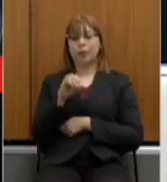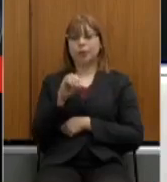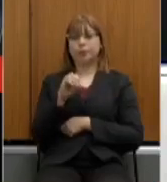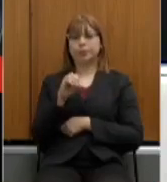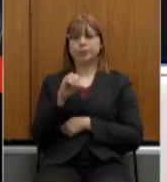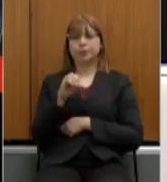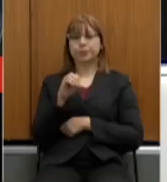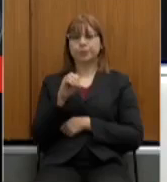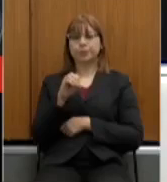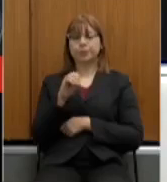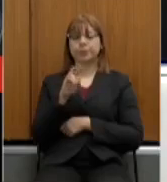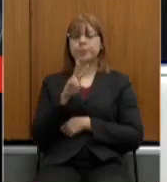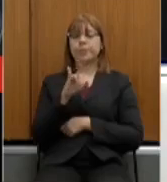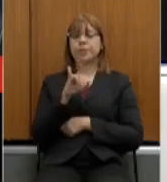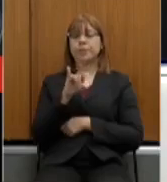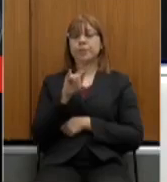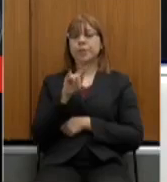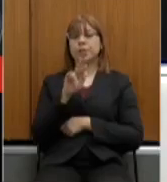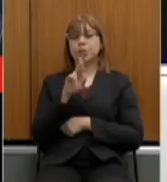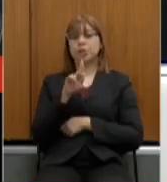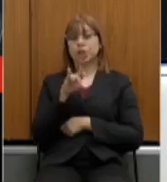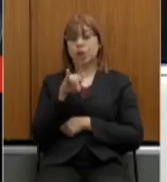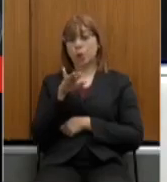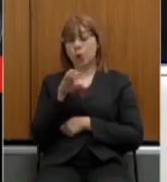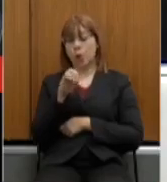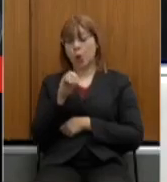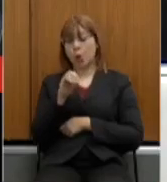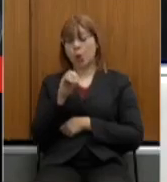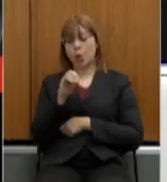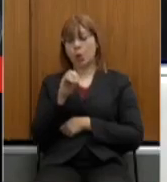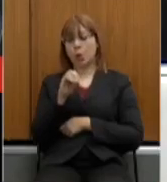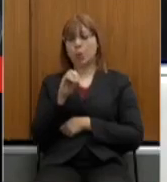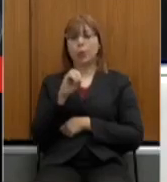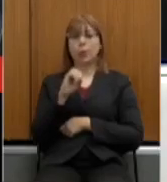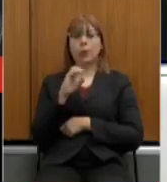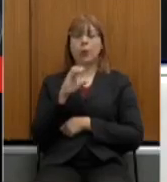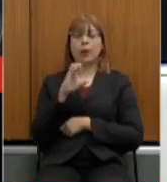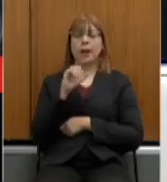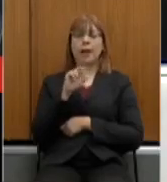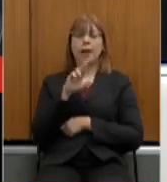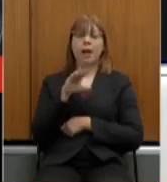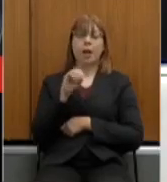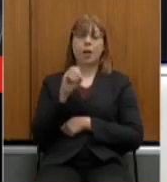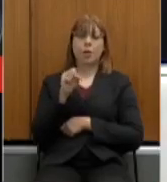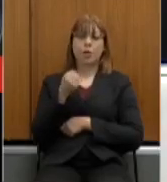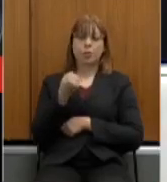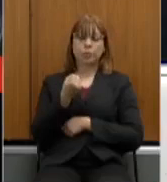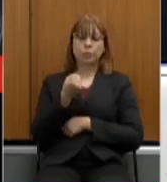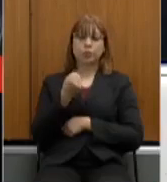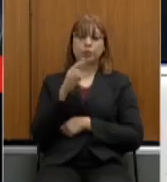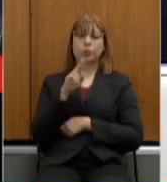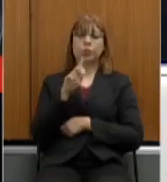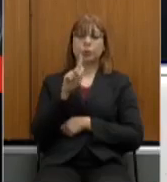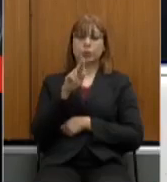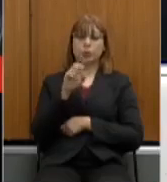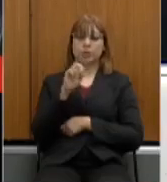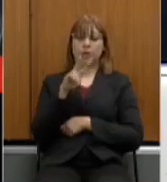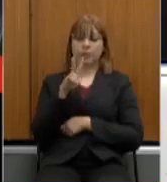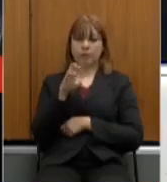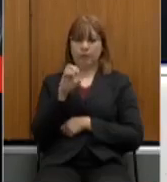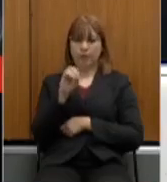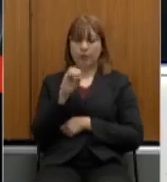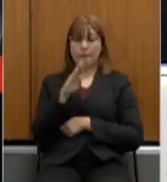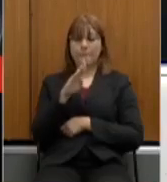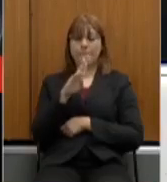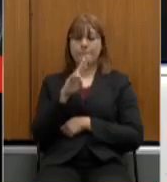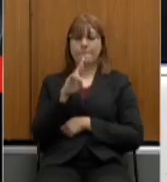deputado Virgílio Guimarães deputado Guilherme da Cunha deputado Carlos Henrique deputado Gustavo Mitre deputado